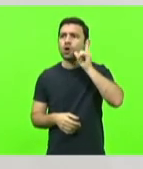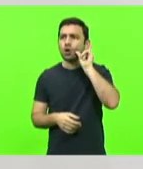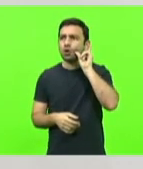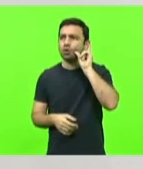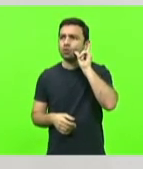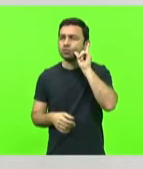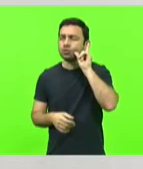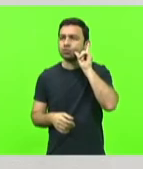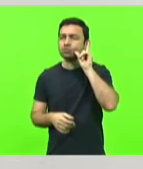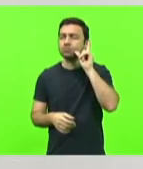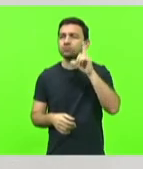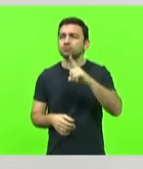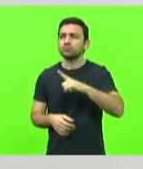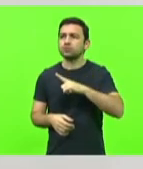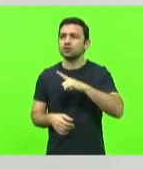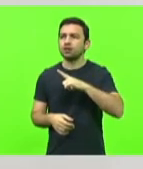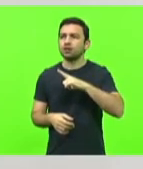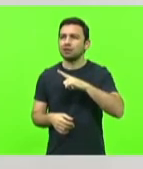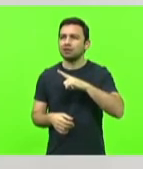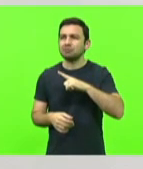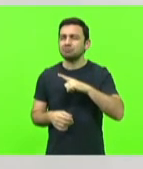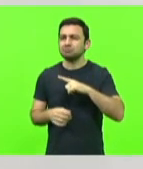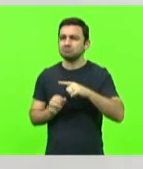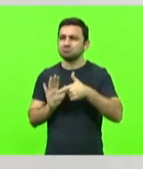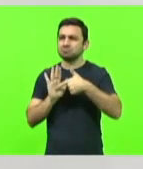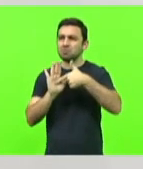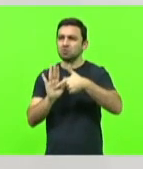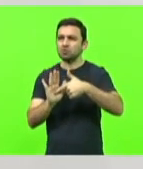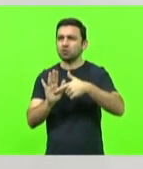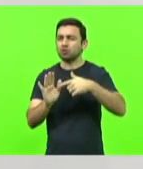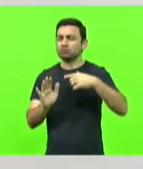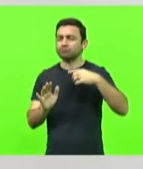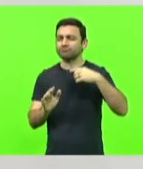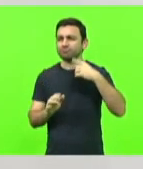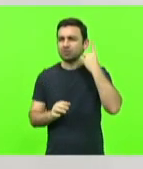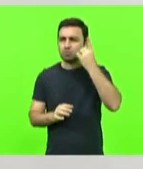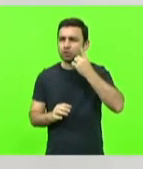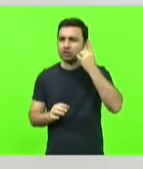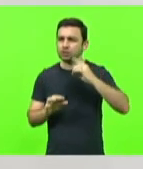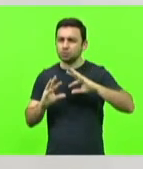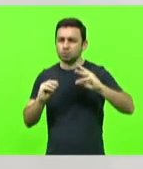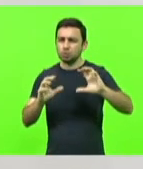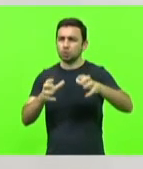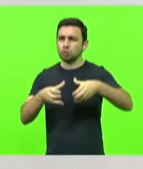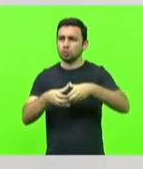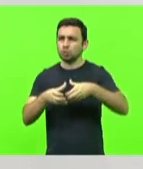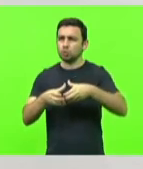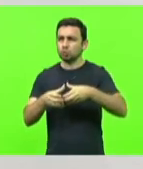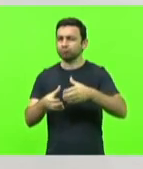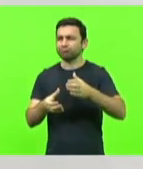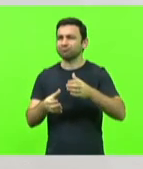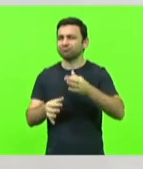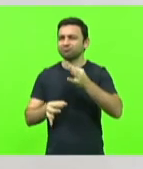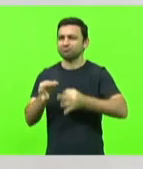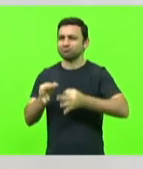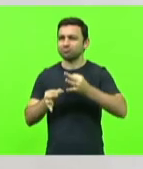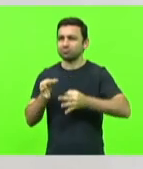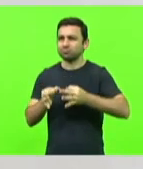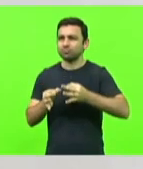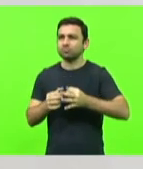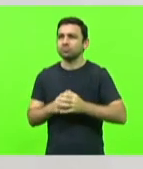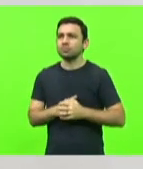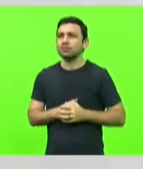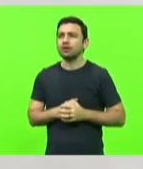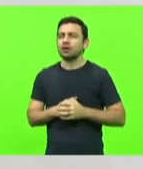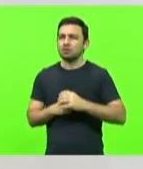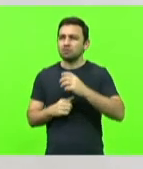o circo, o circo parlamentar de inquérito. Isso muito bem, deputado Kennedy. O que